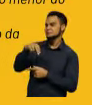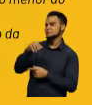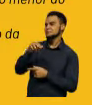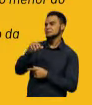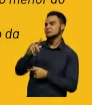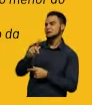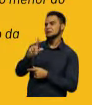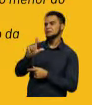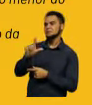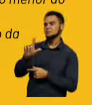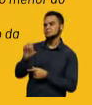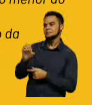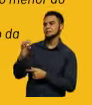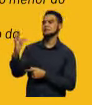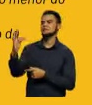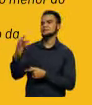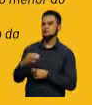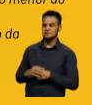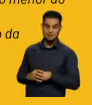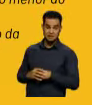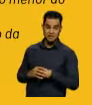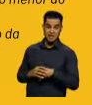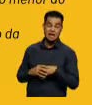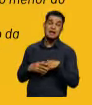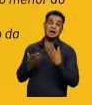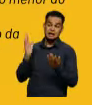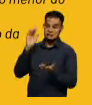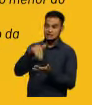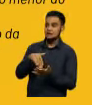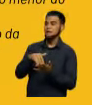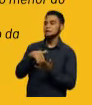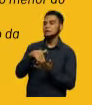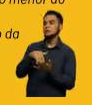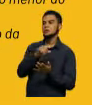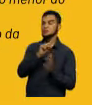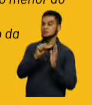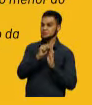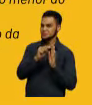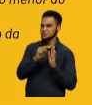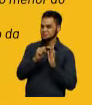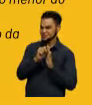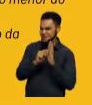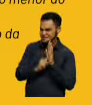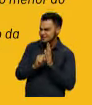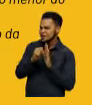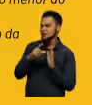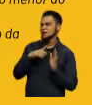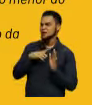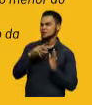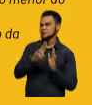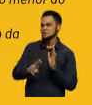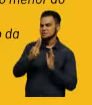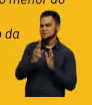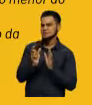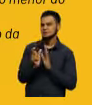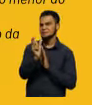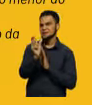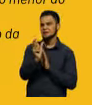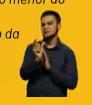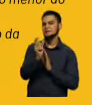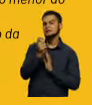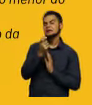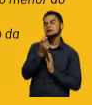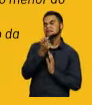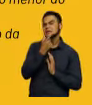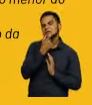século XIV, a palavra panflet era usada em inglês para designar qualquer texto de